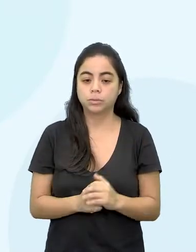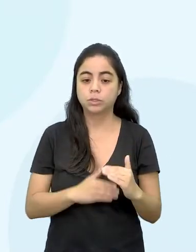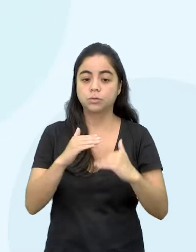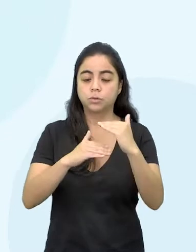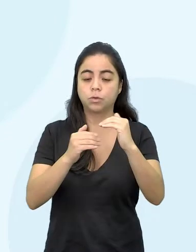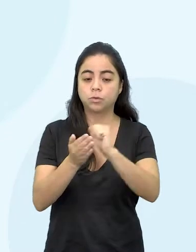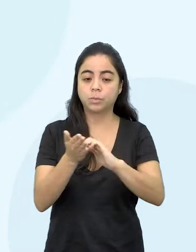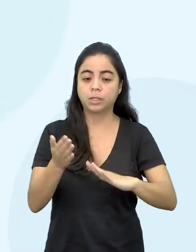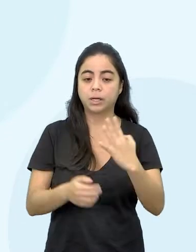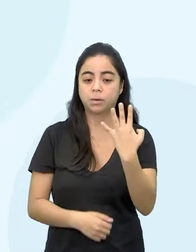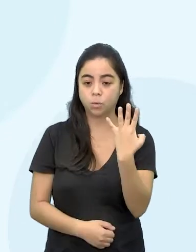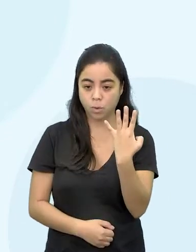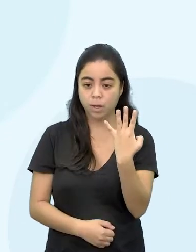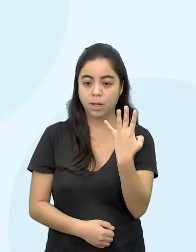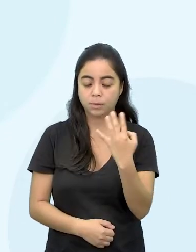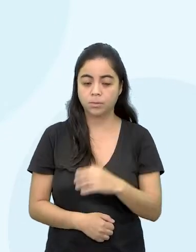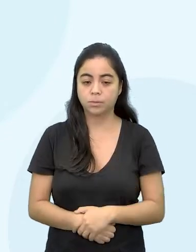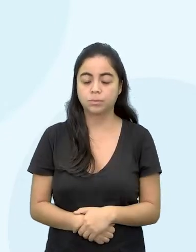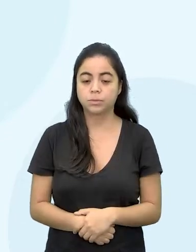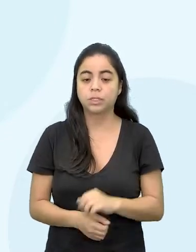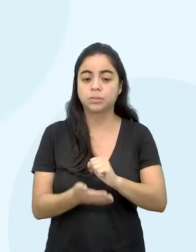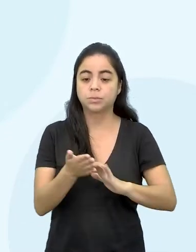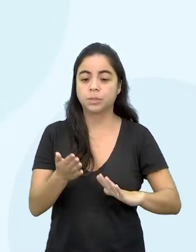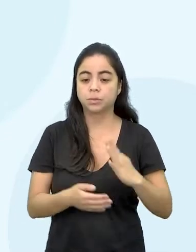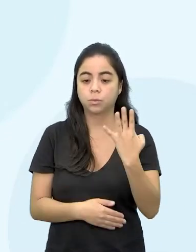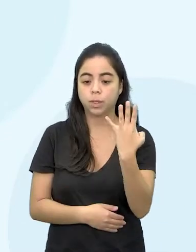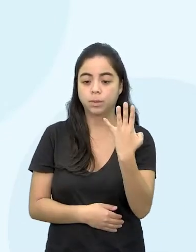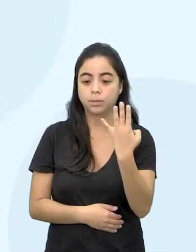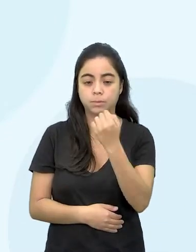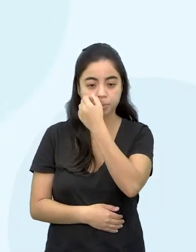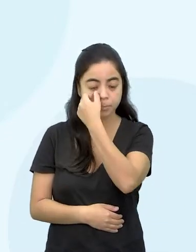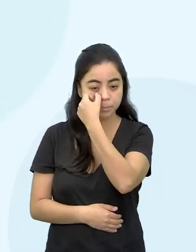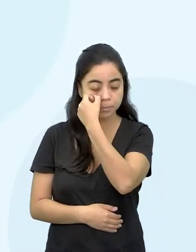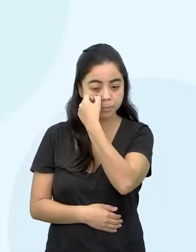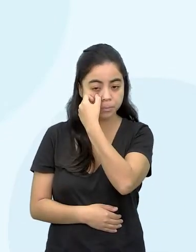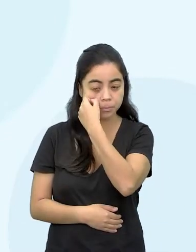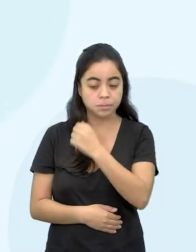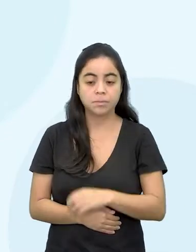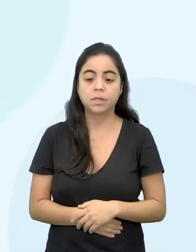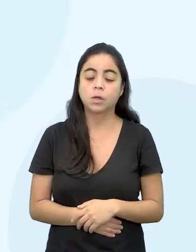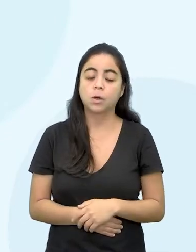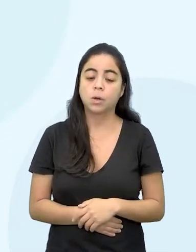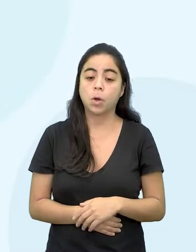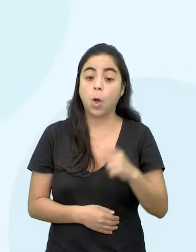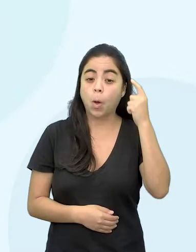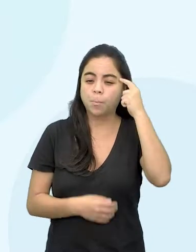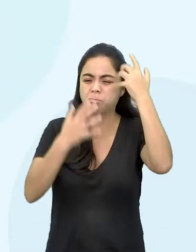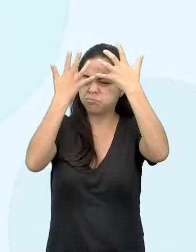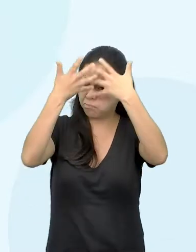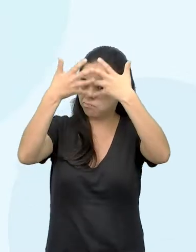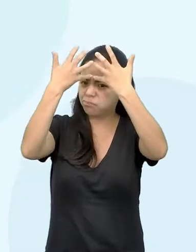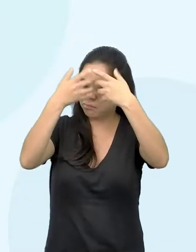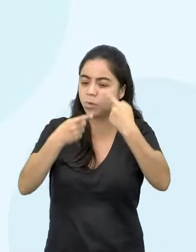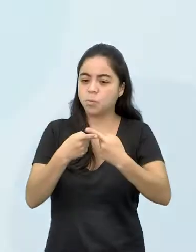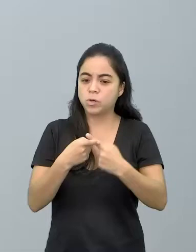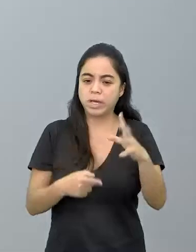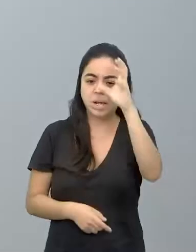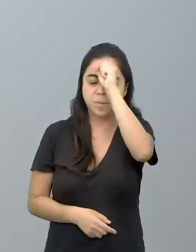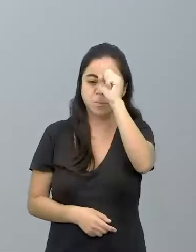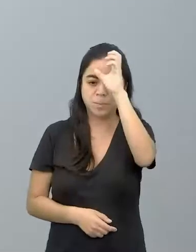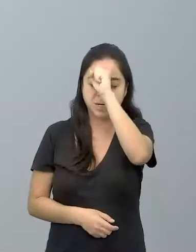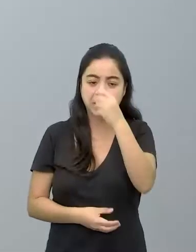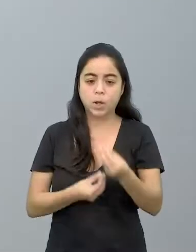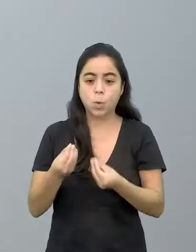4, a gente está no desenvolvimento 4, preparem a calculadora, preparem aí a caixola de vocês, porque a gente vai aprender a fazer